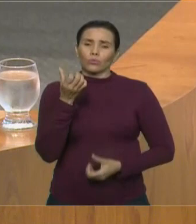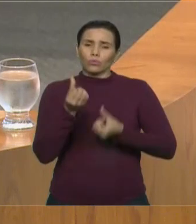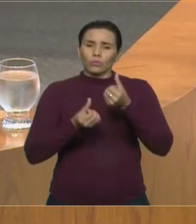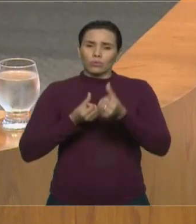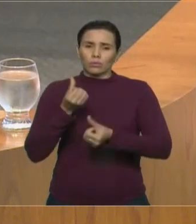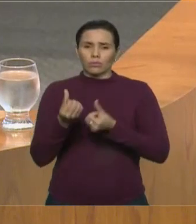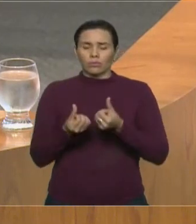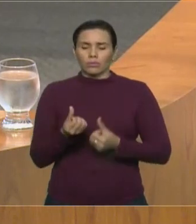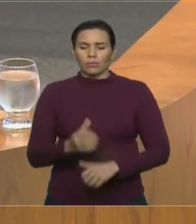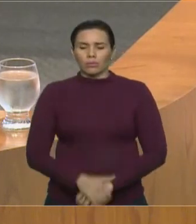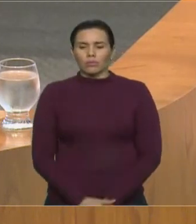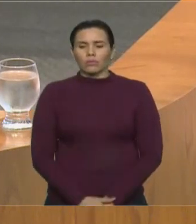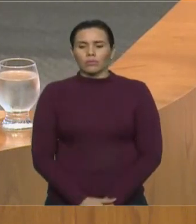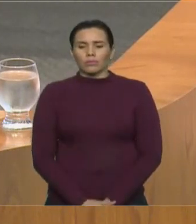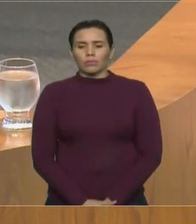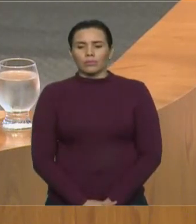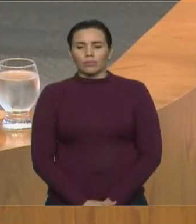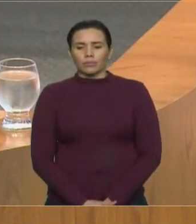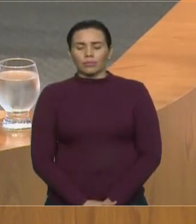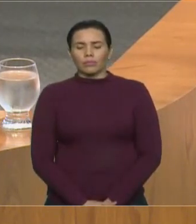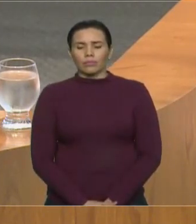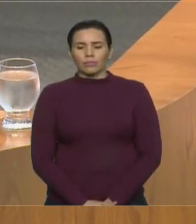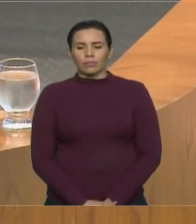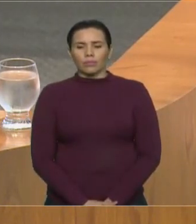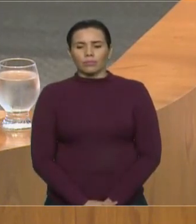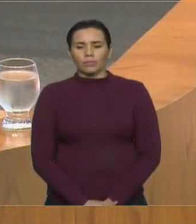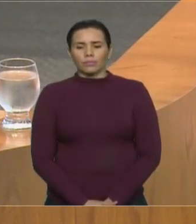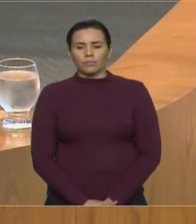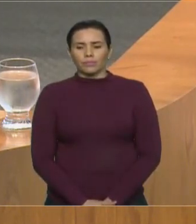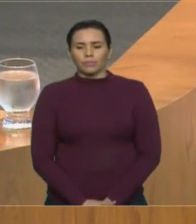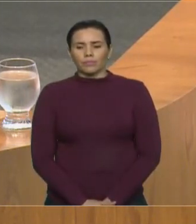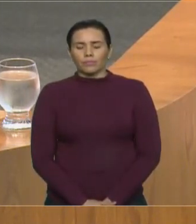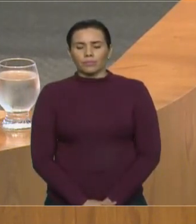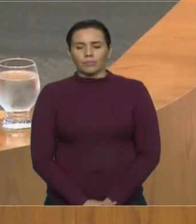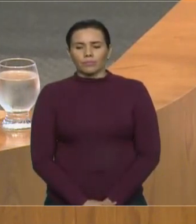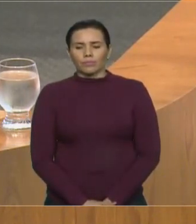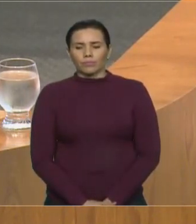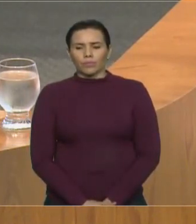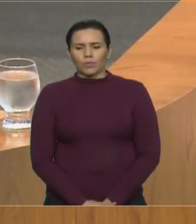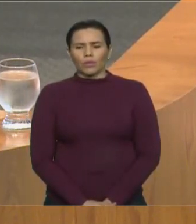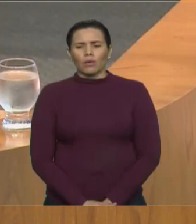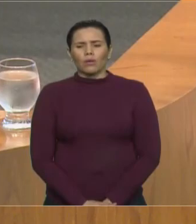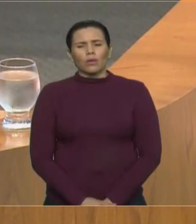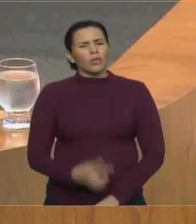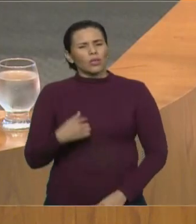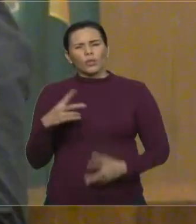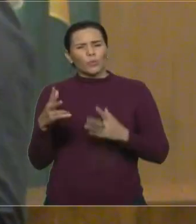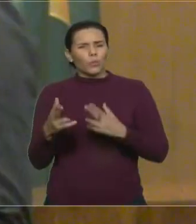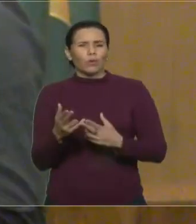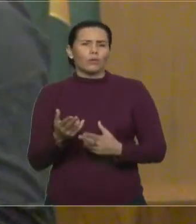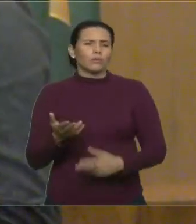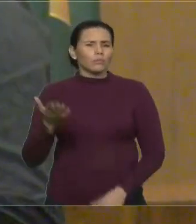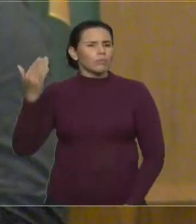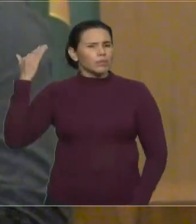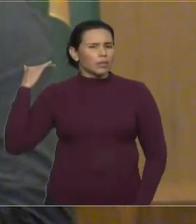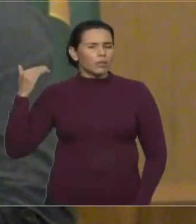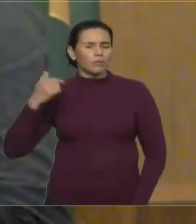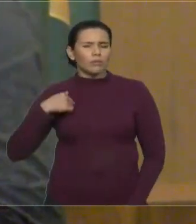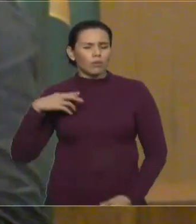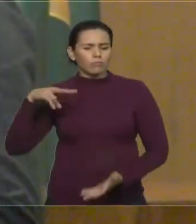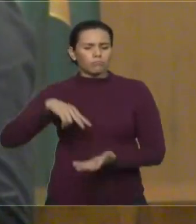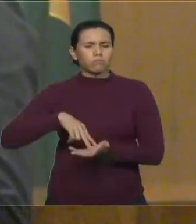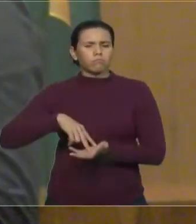assim como eu comecei no meu primeiro discurso, quando eu subi aqui a esta